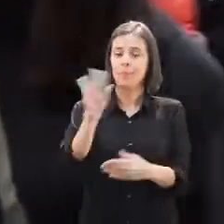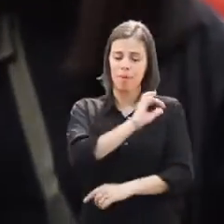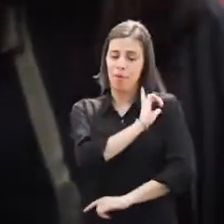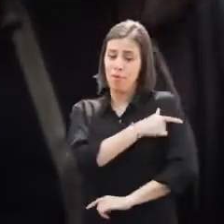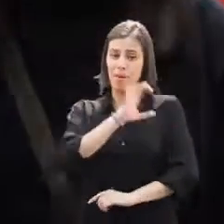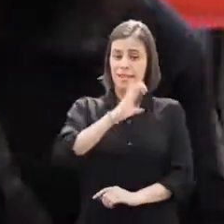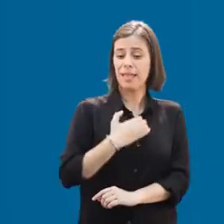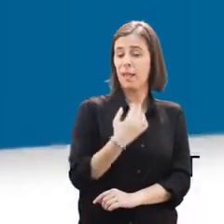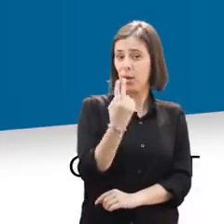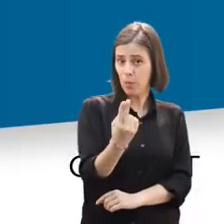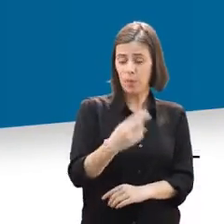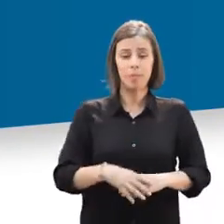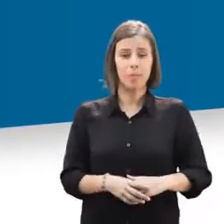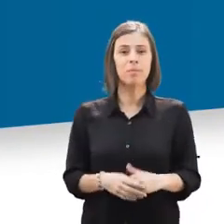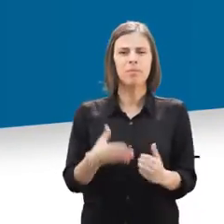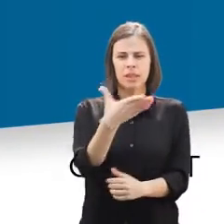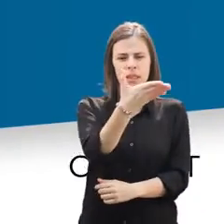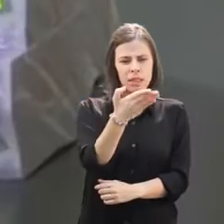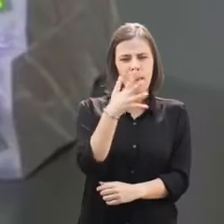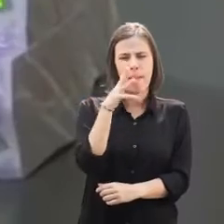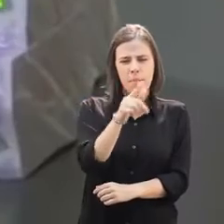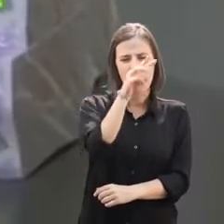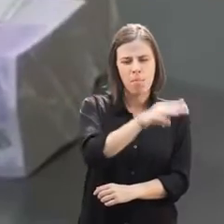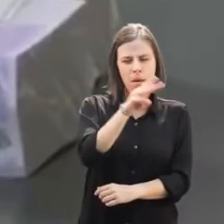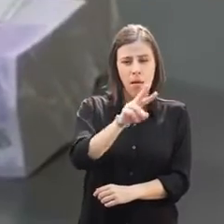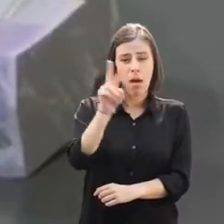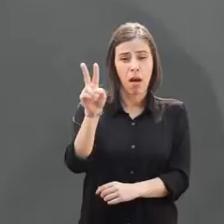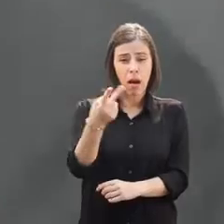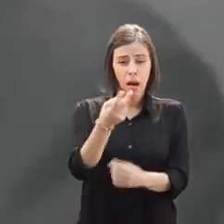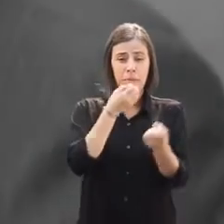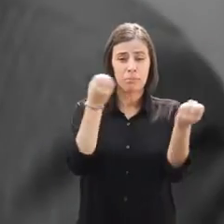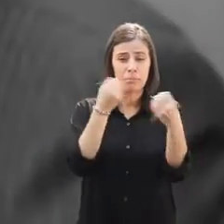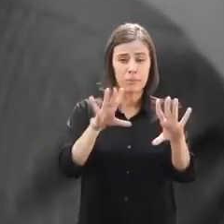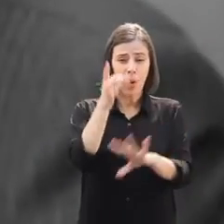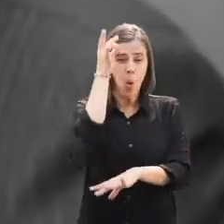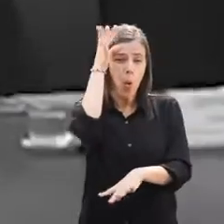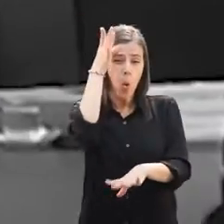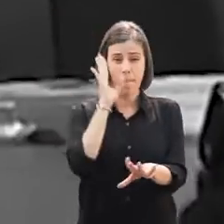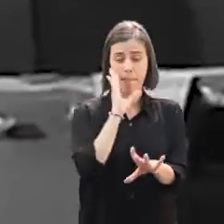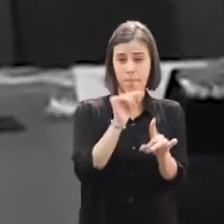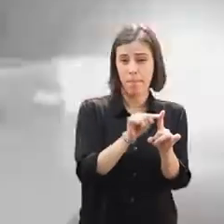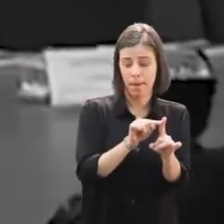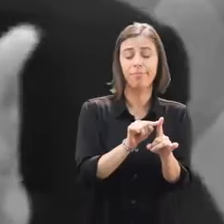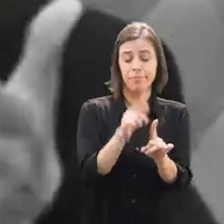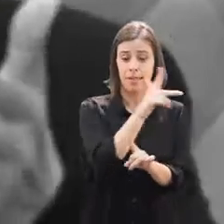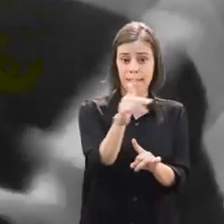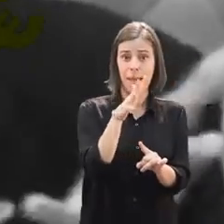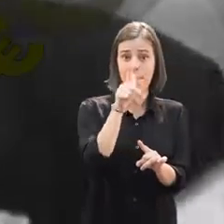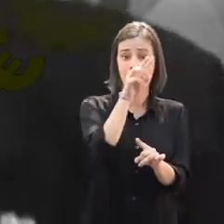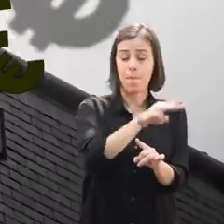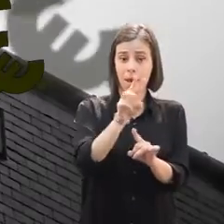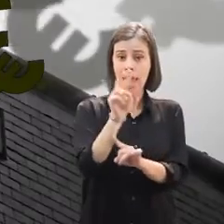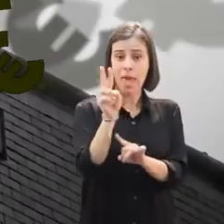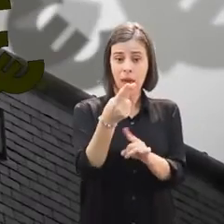Mais força à CDU. 17 mil milhões de euros enterrados nas fraudes da banca. 100 mil